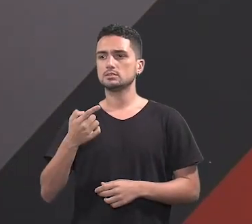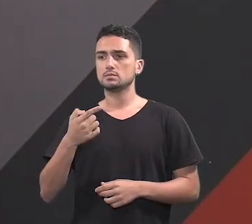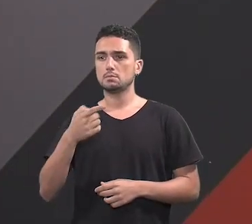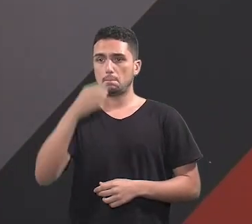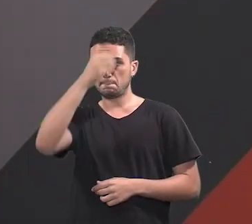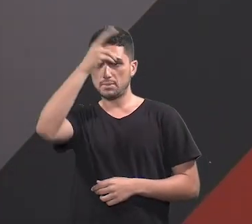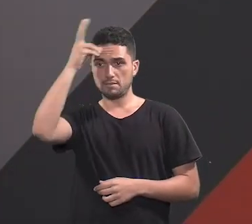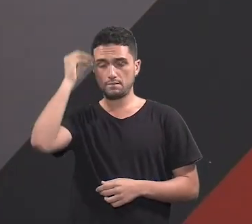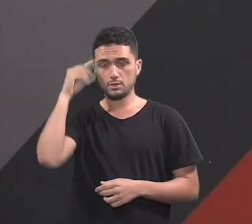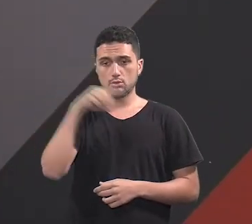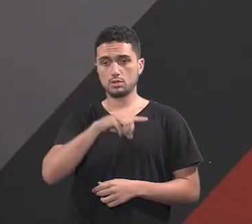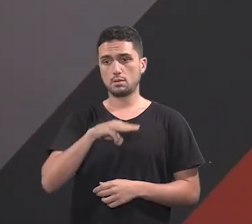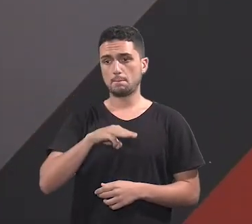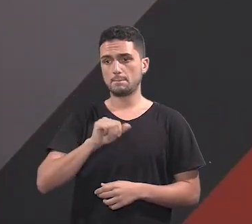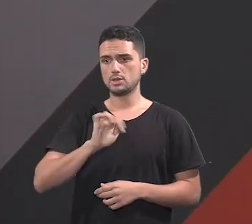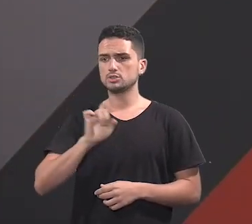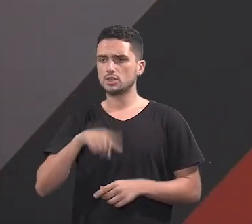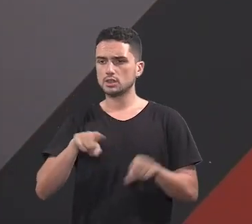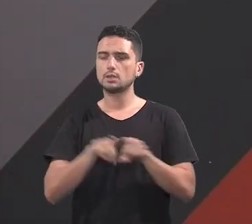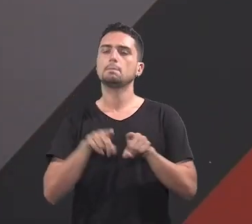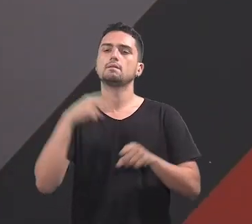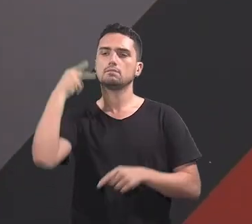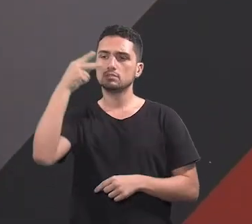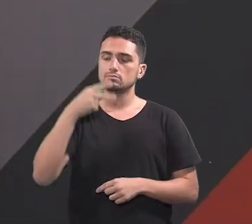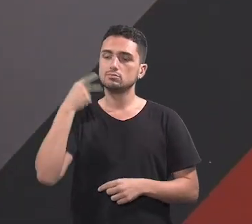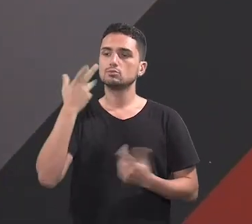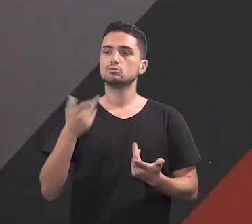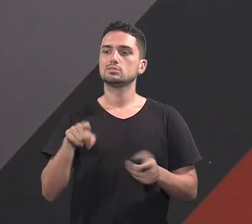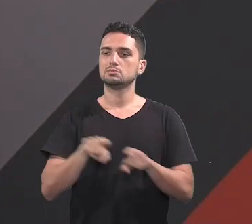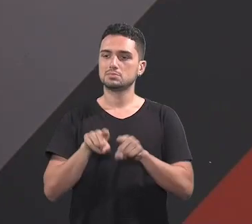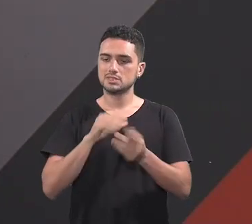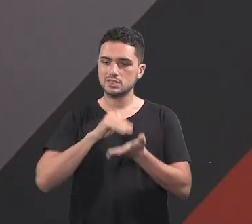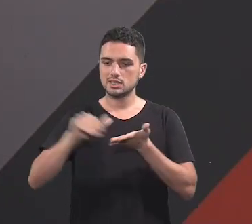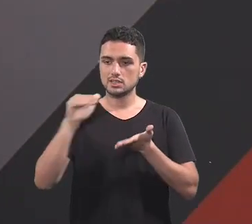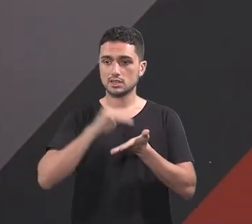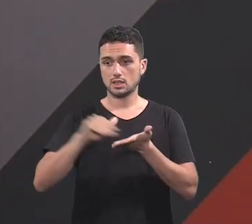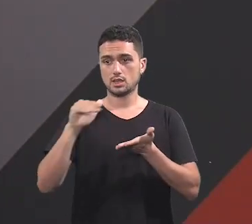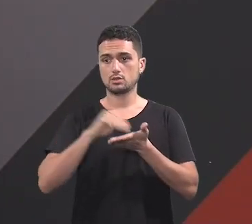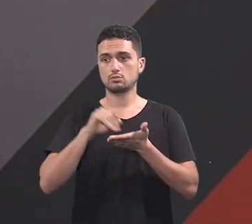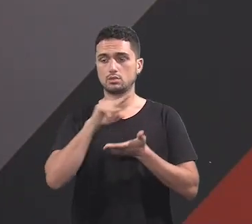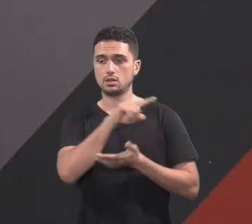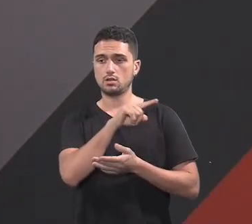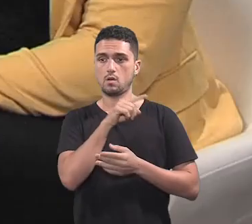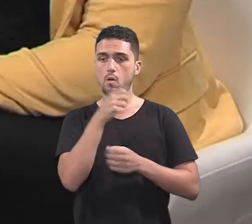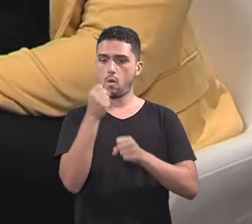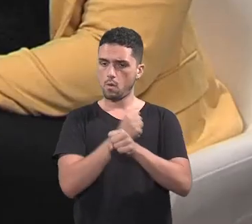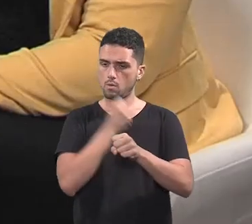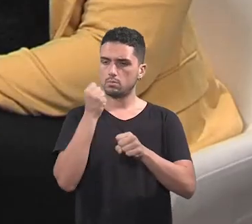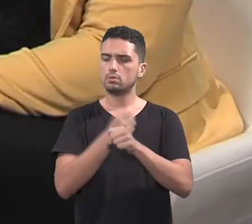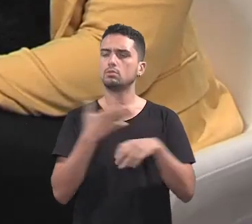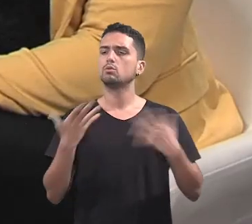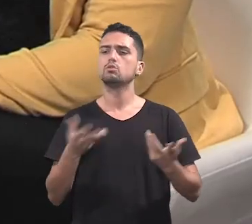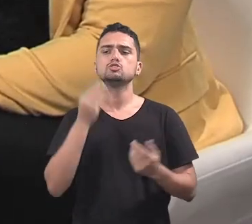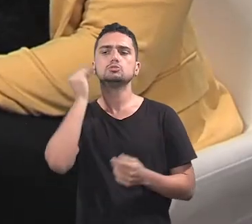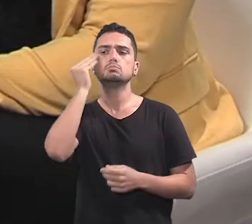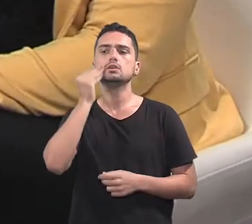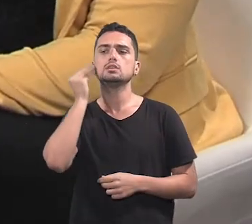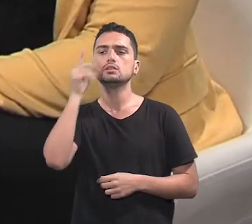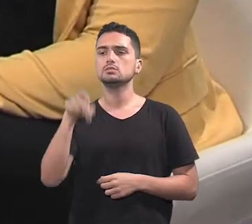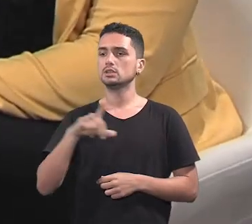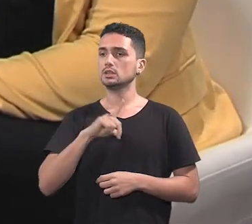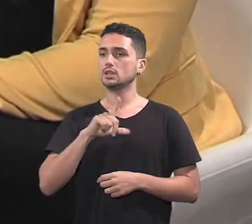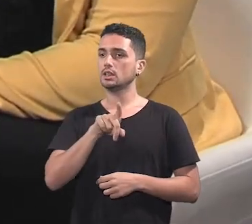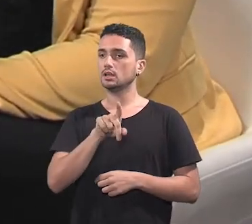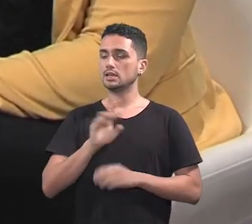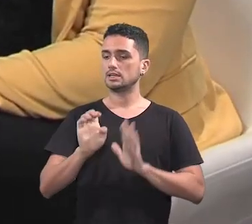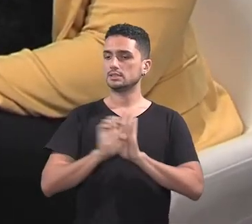Magé, também foi vereador lá, né, deputado, e secretário de obras, né, deputado. Que experiências o senhor traz, né, do